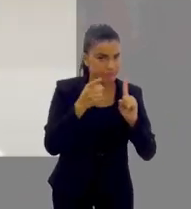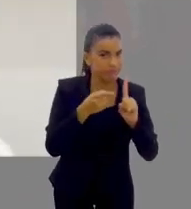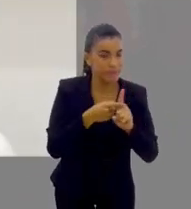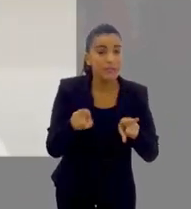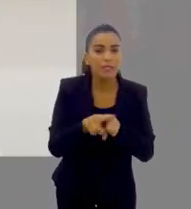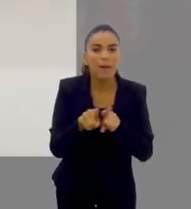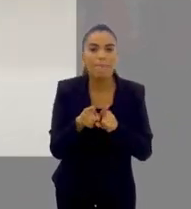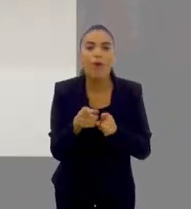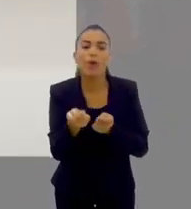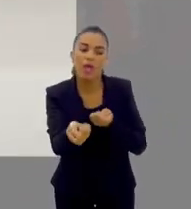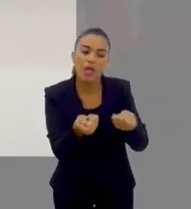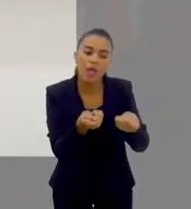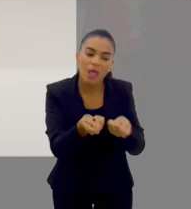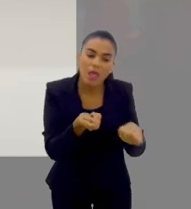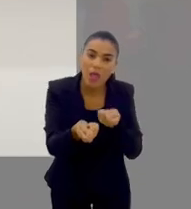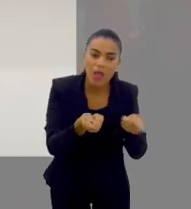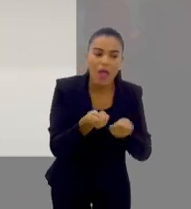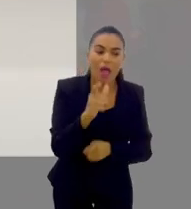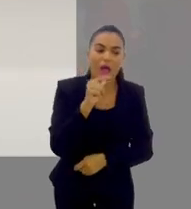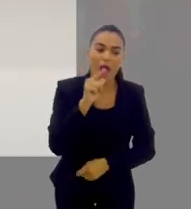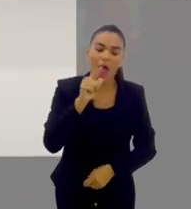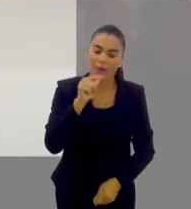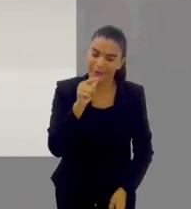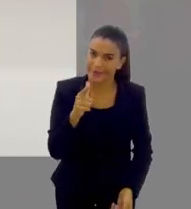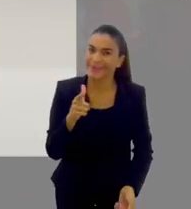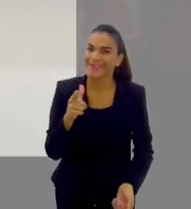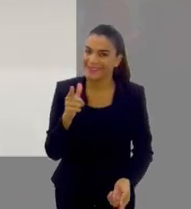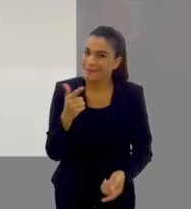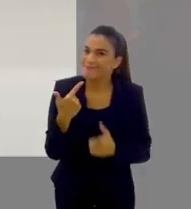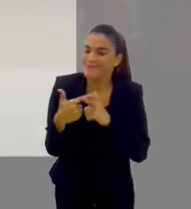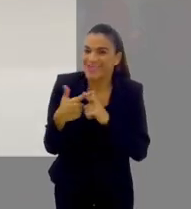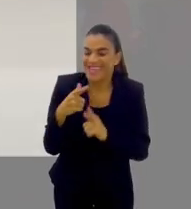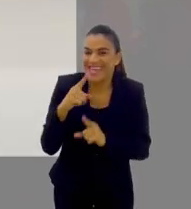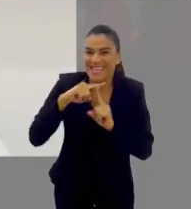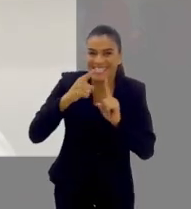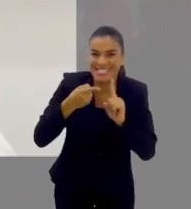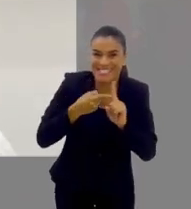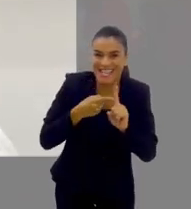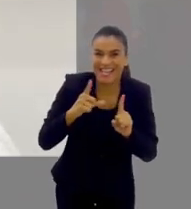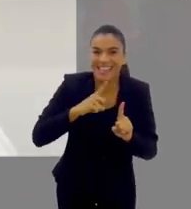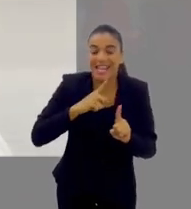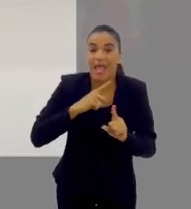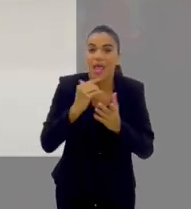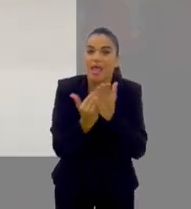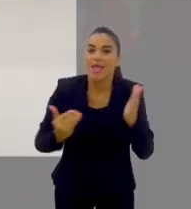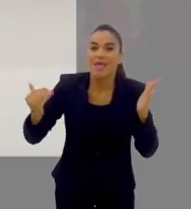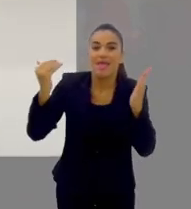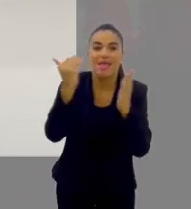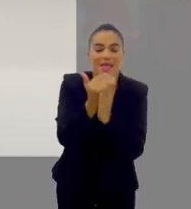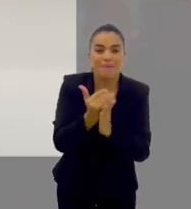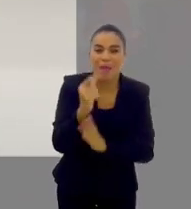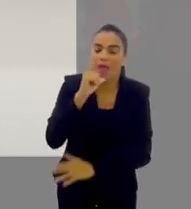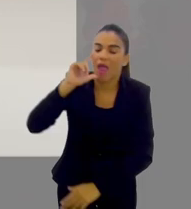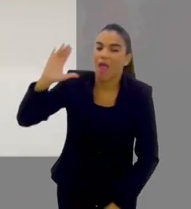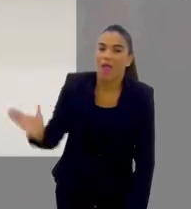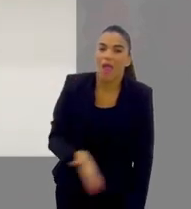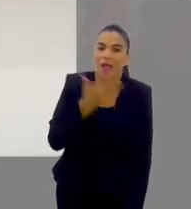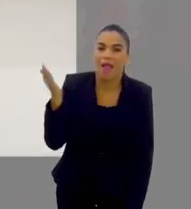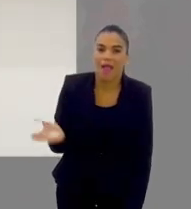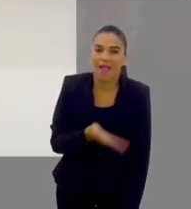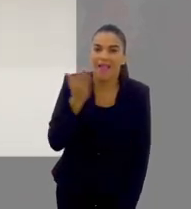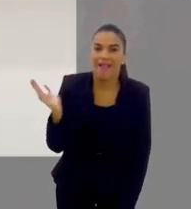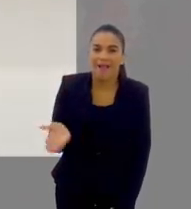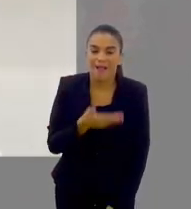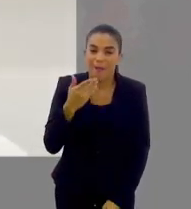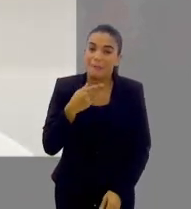manejo hídrico, que é hidratar essa gestante, é difícil, né, porque a gestante, ela tem um estado de hiperhidratação natural, então a gente tem que